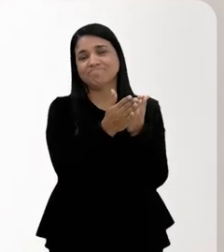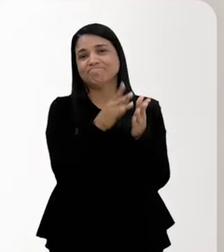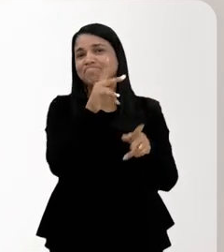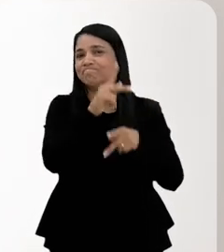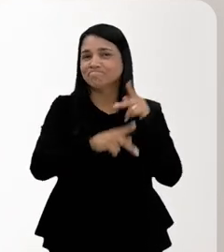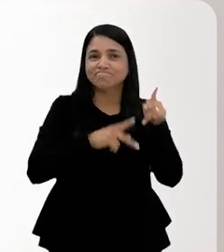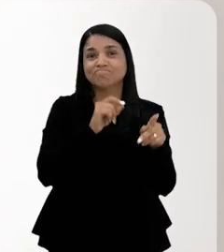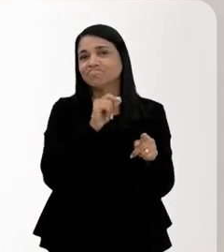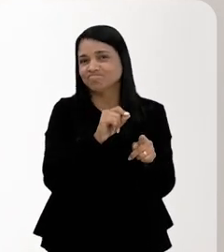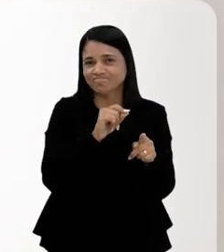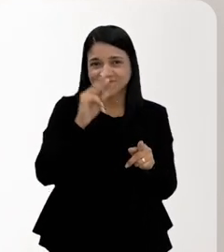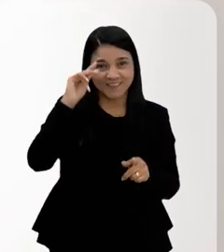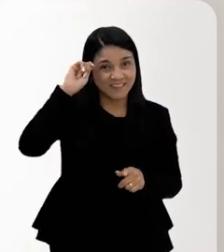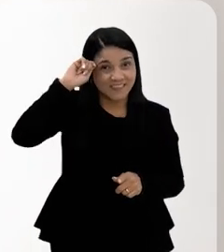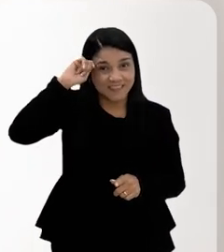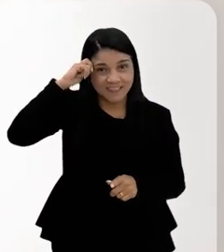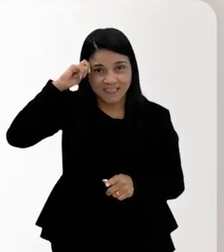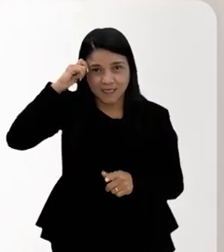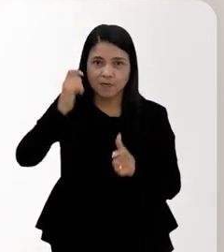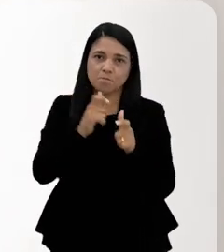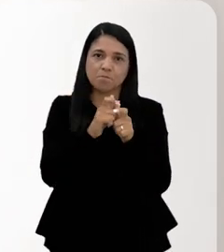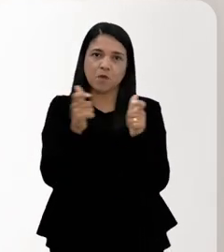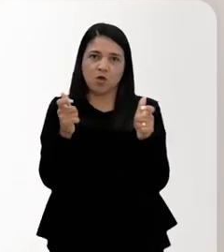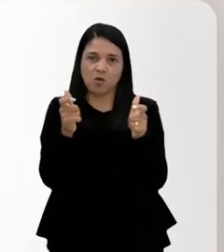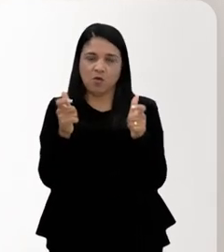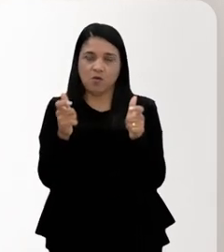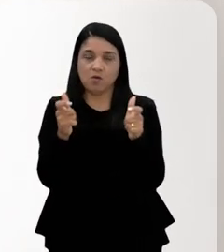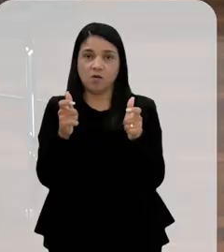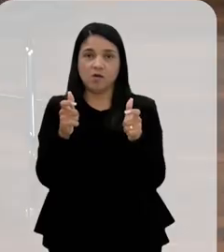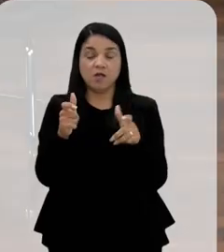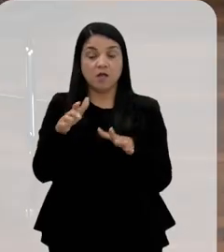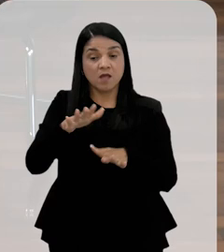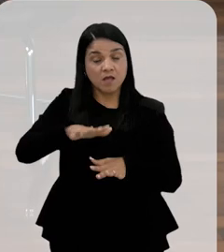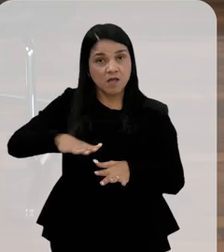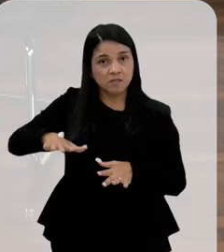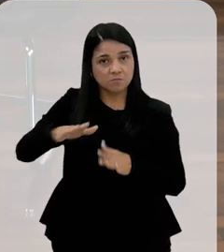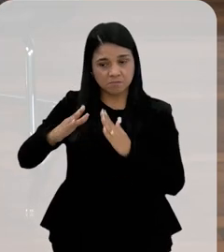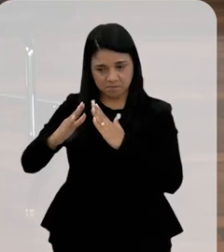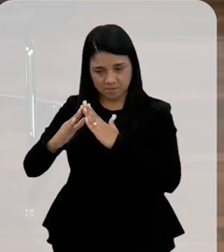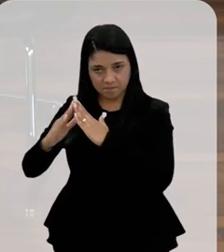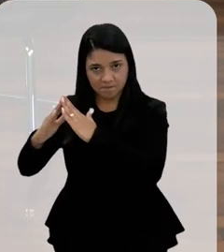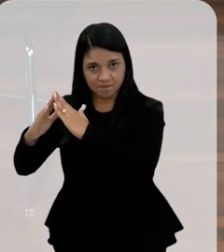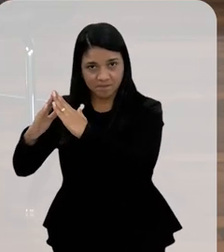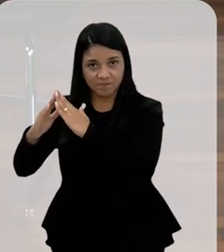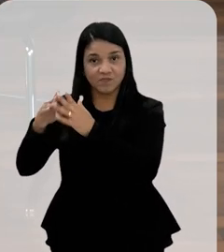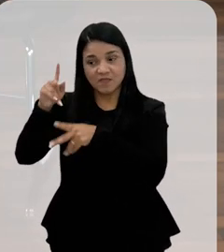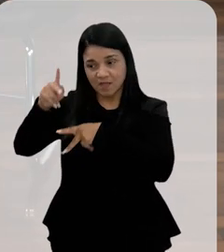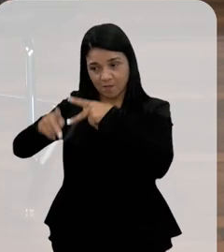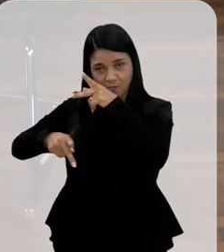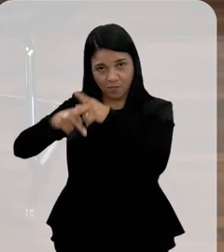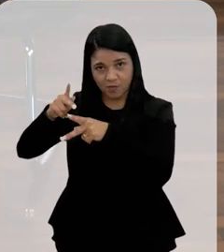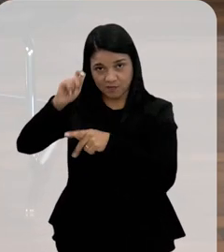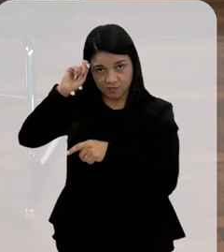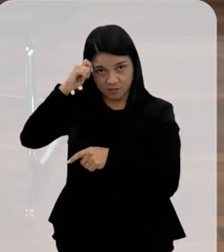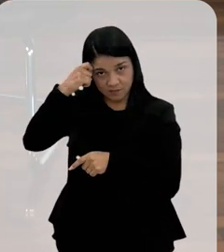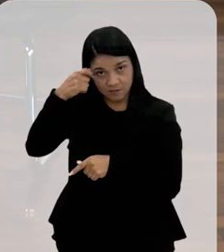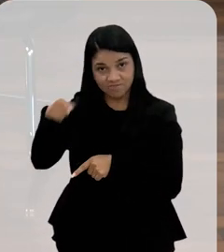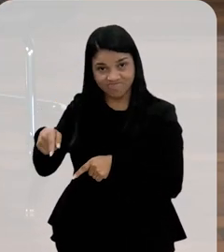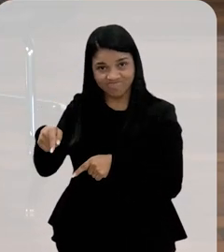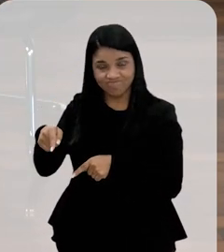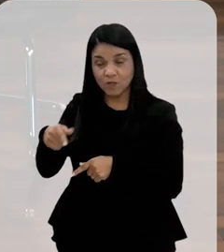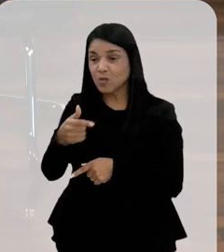negra, em sua maioria. E esses espaços de habitação dessa população,